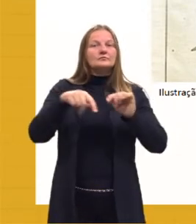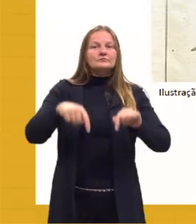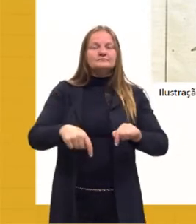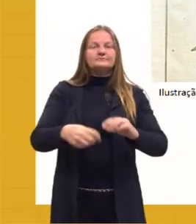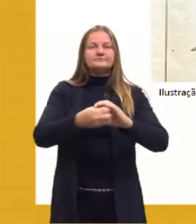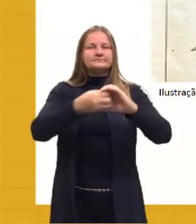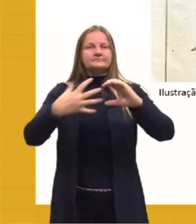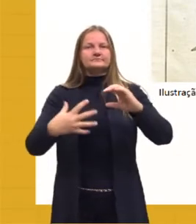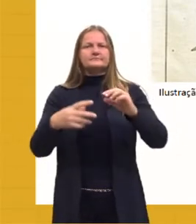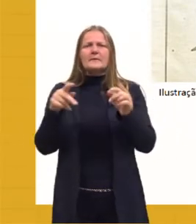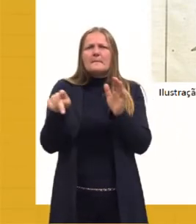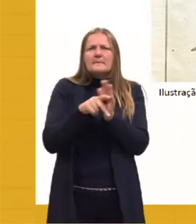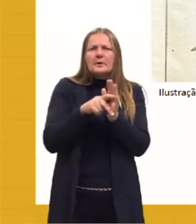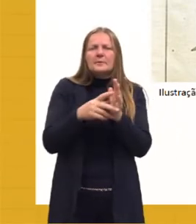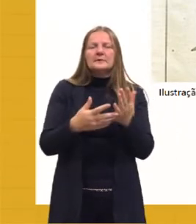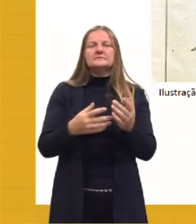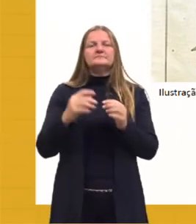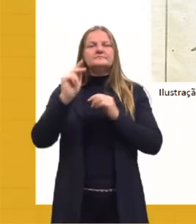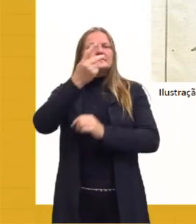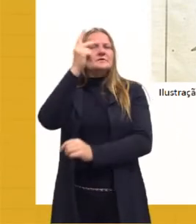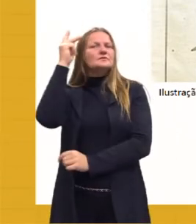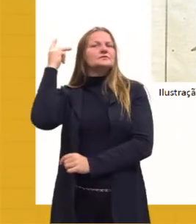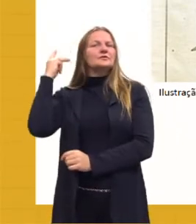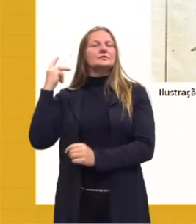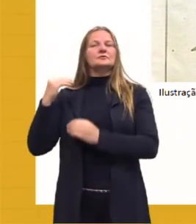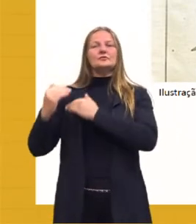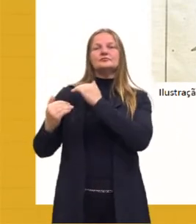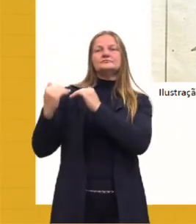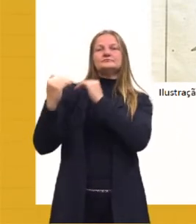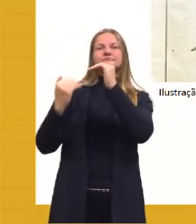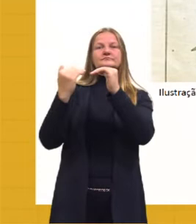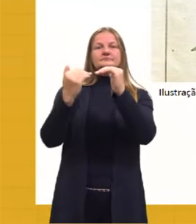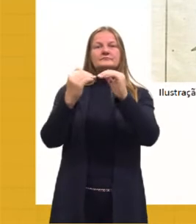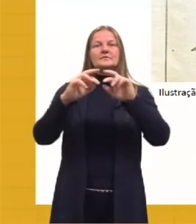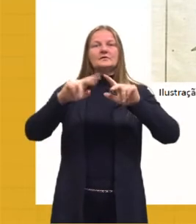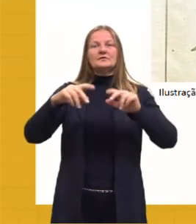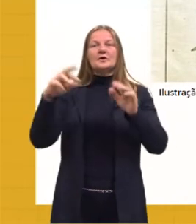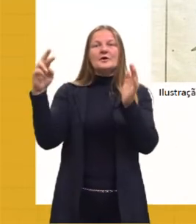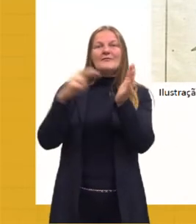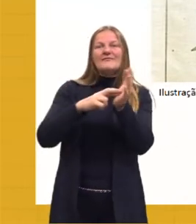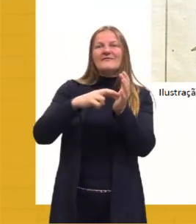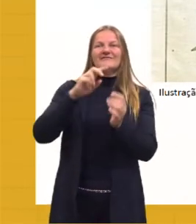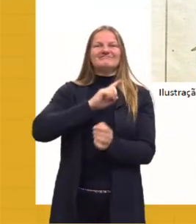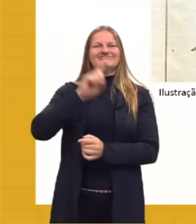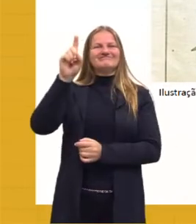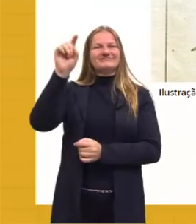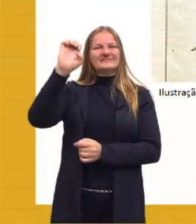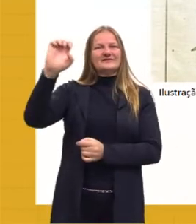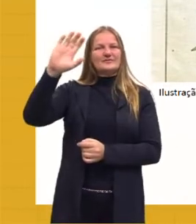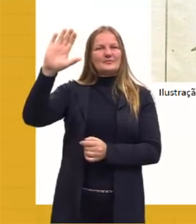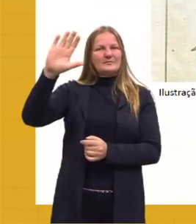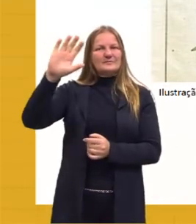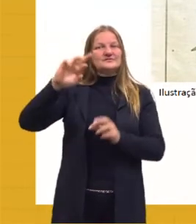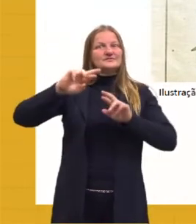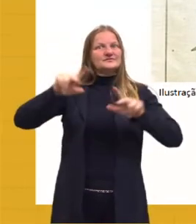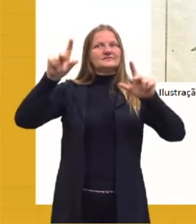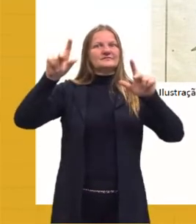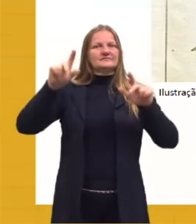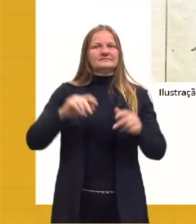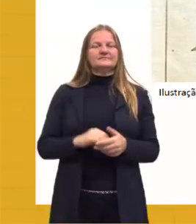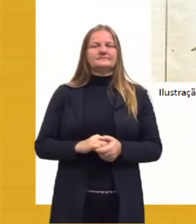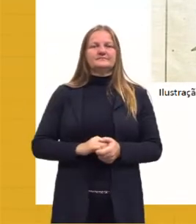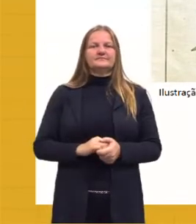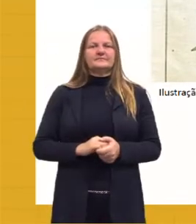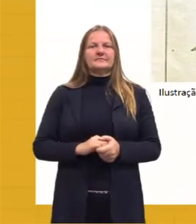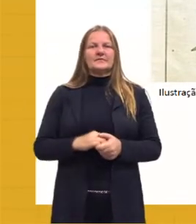E essa história apresentava uma evolução bem diferente daquela registrada nas civilizações europeias durante o